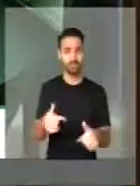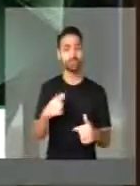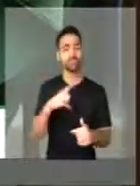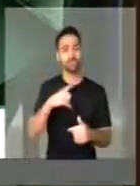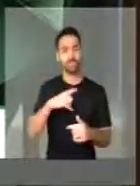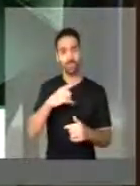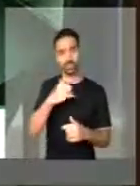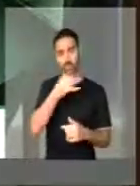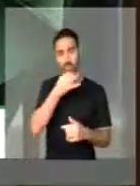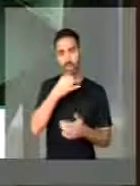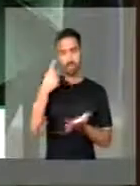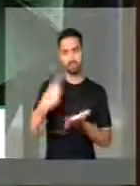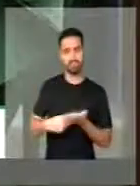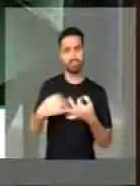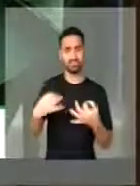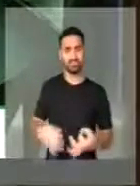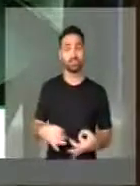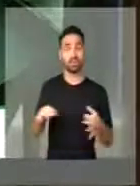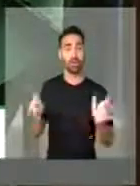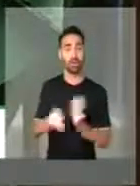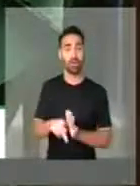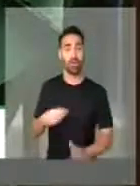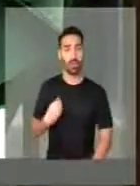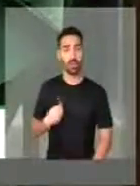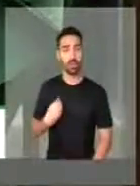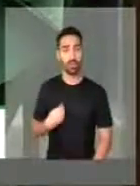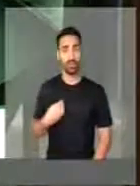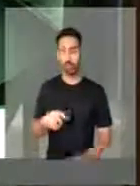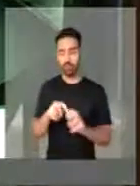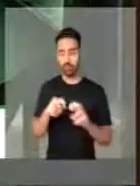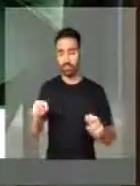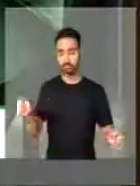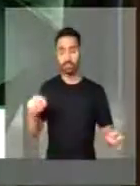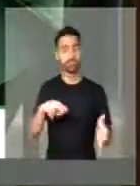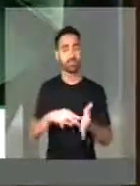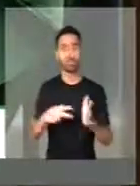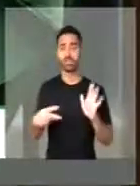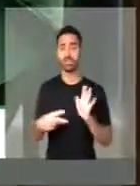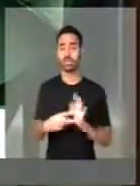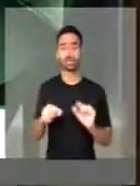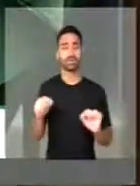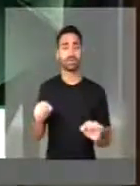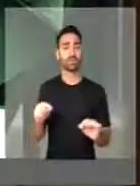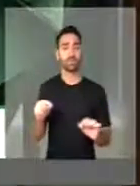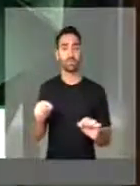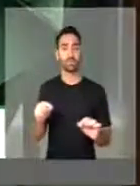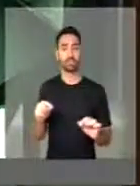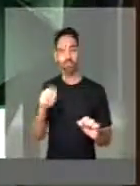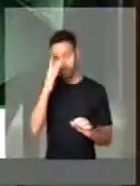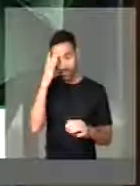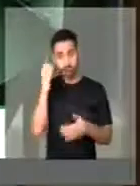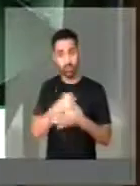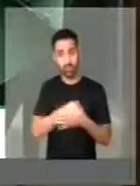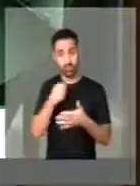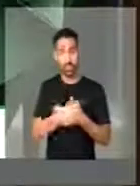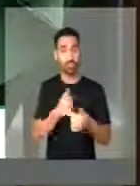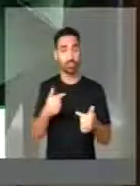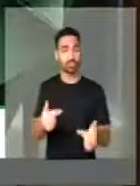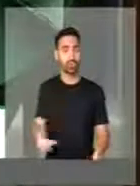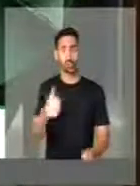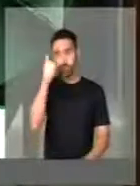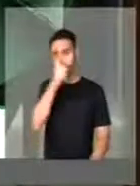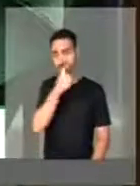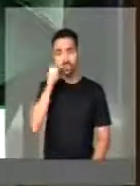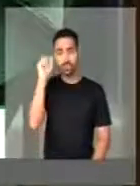convicção, aqui a própria vida, esta mesa é a expressão maior dos que resistem nas mais duras